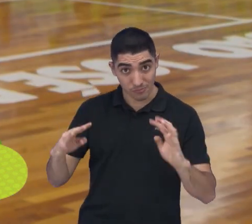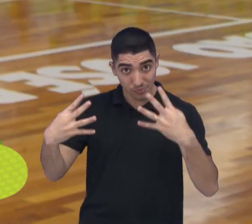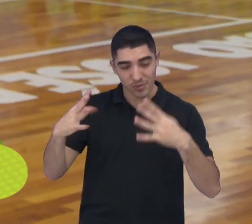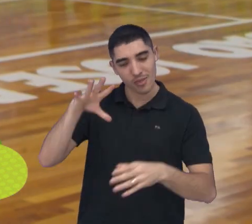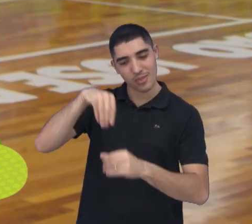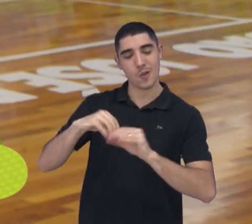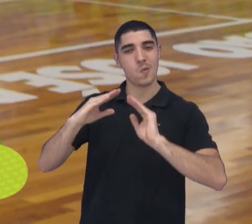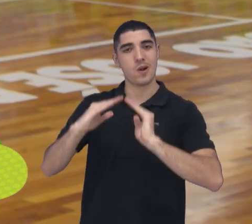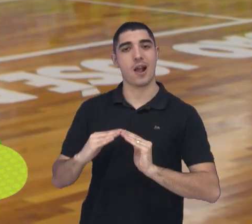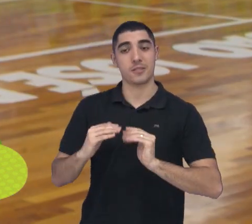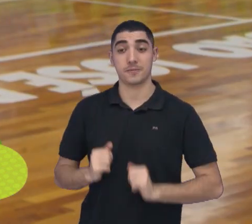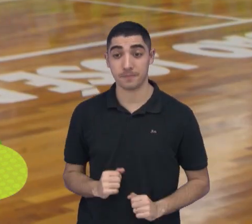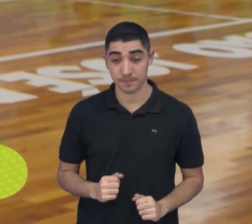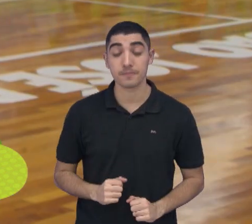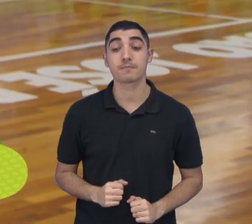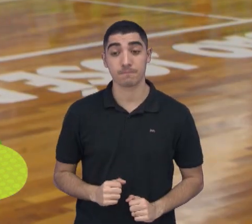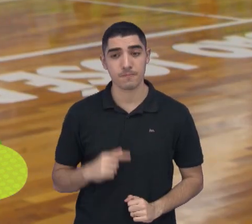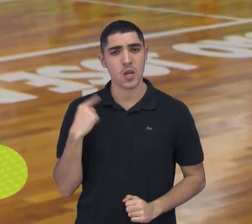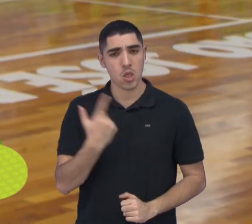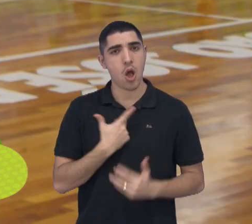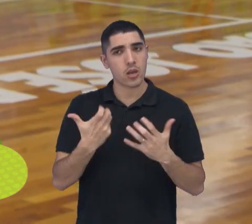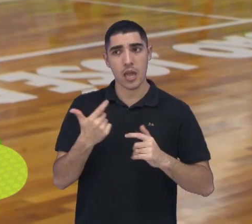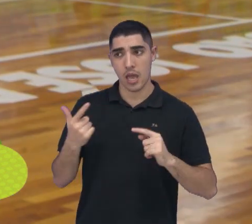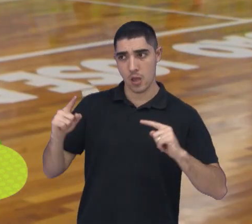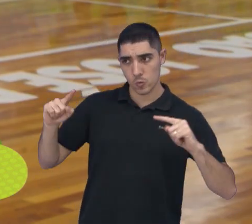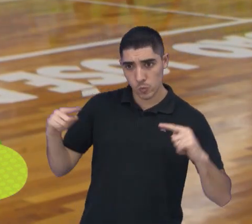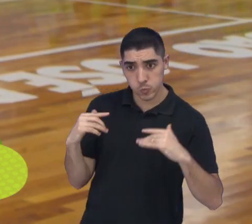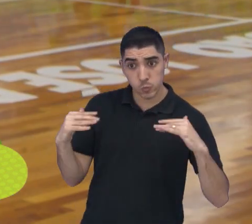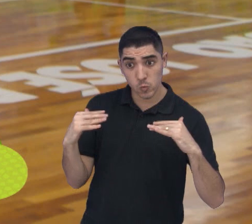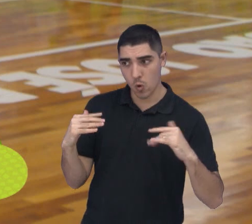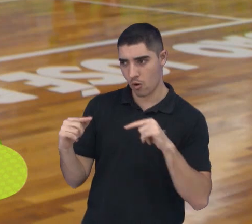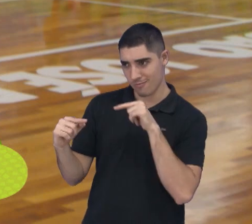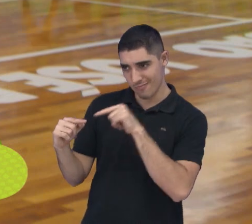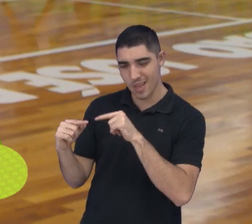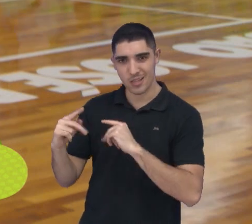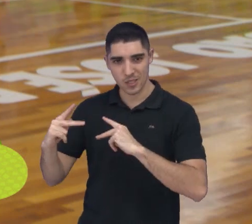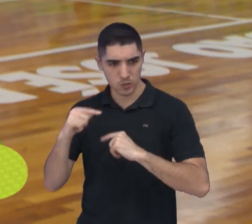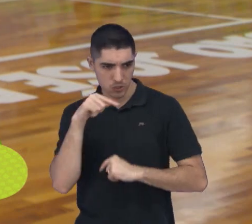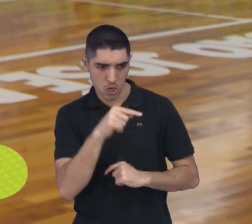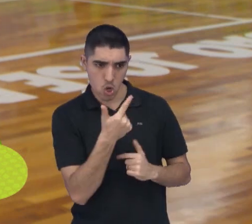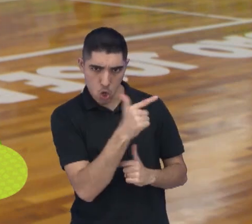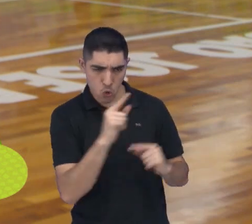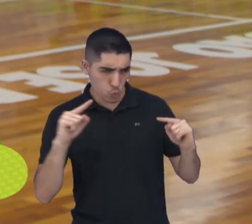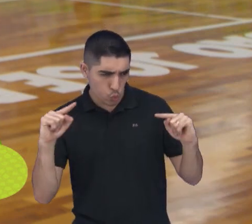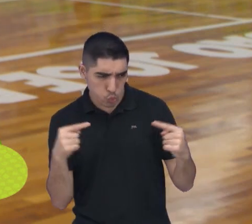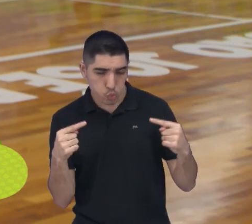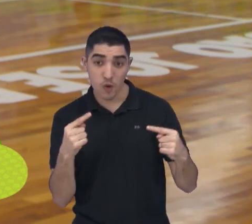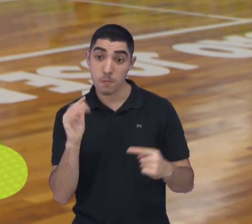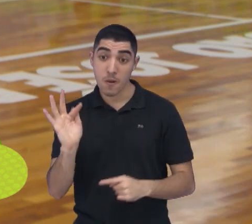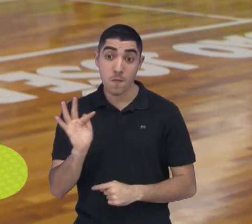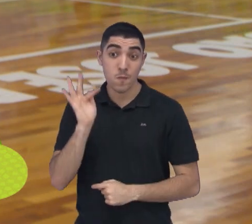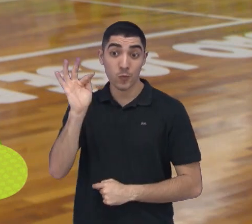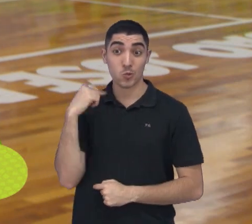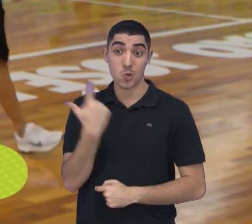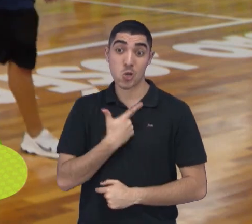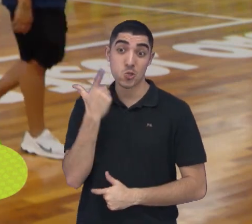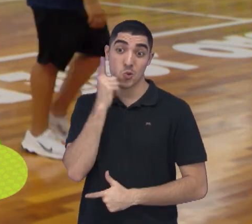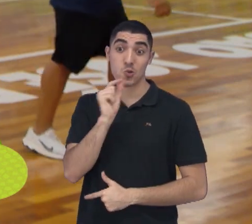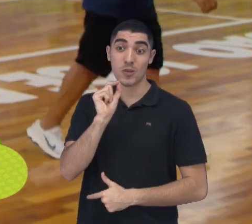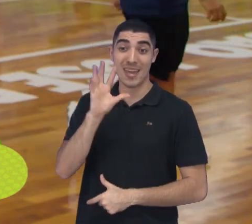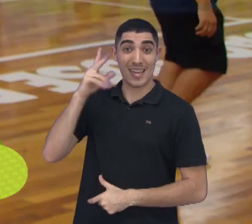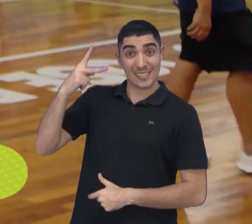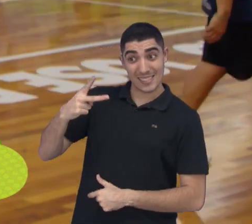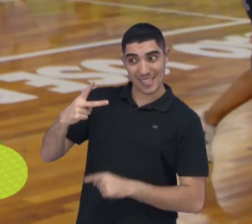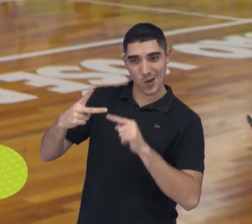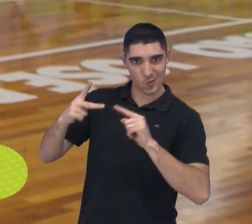procura enfrentar todos os adversários como adversários diretos, pensando em uma classificação futura. Então todo jogo para a gente é importantíssimo e sem